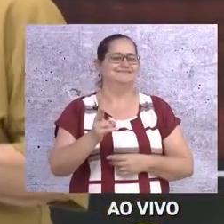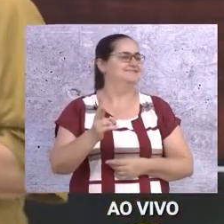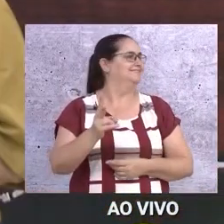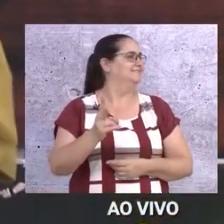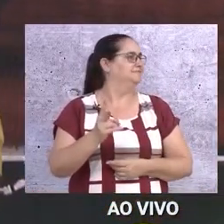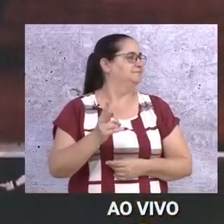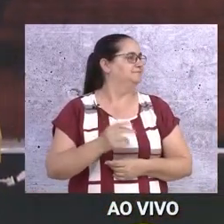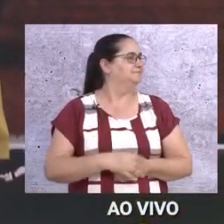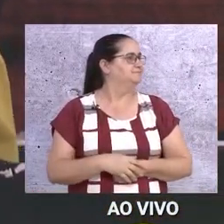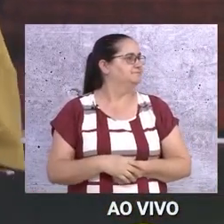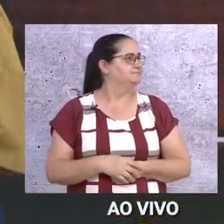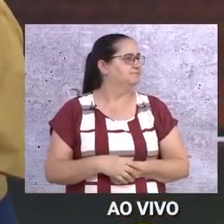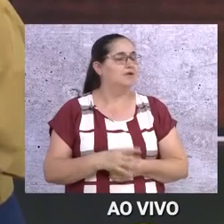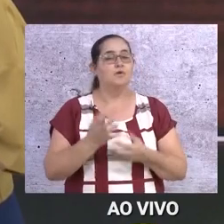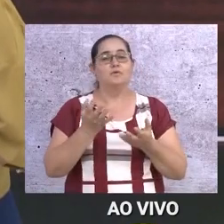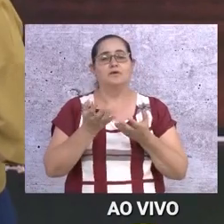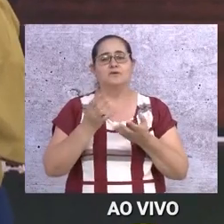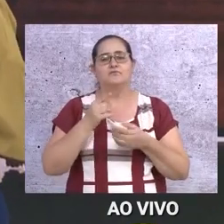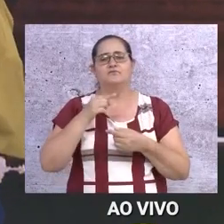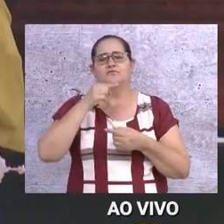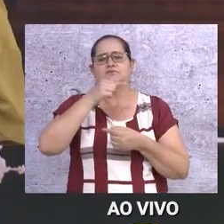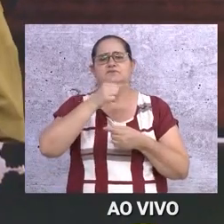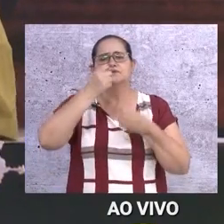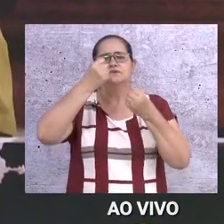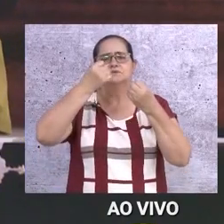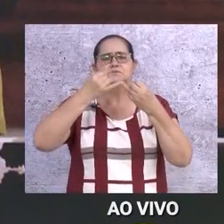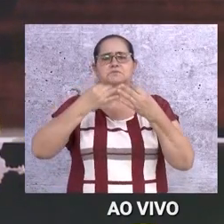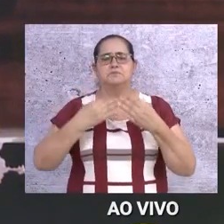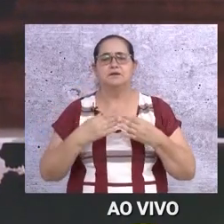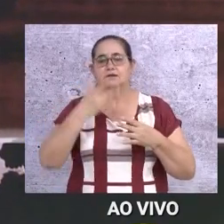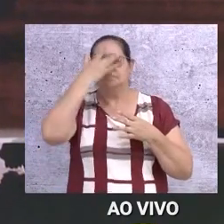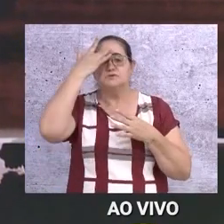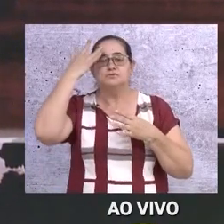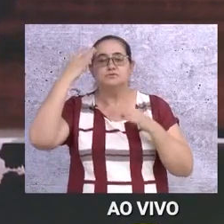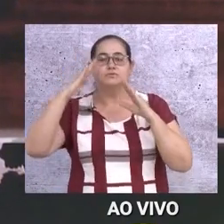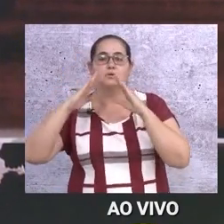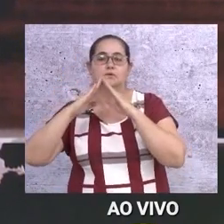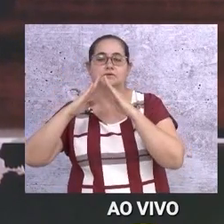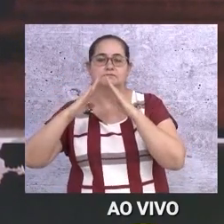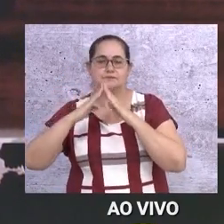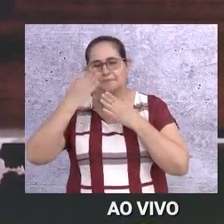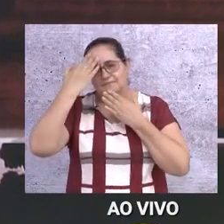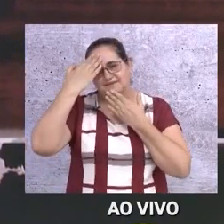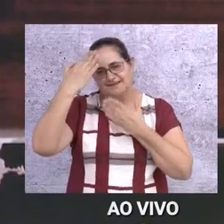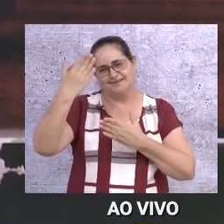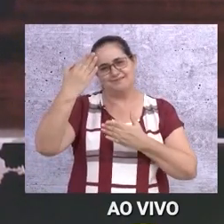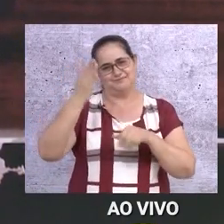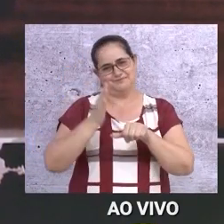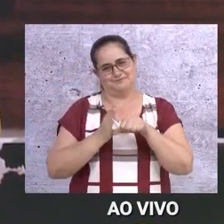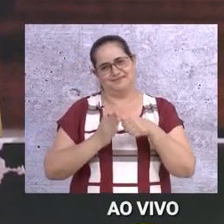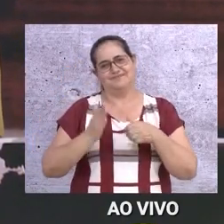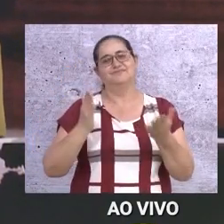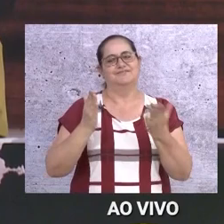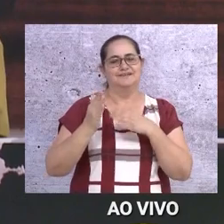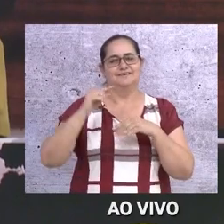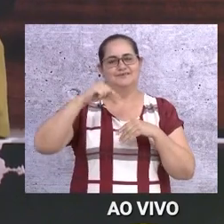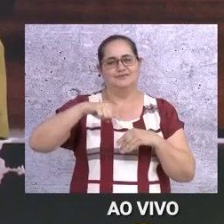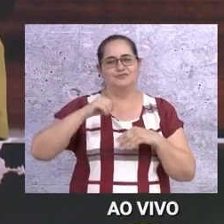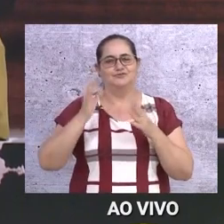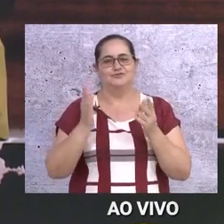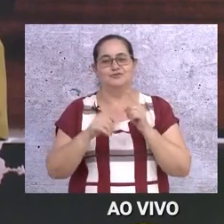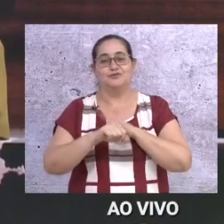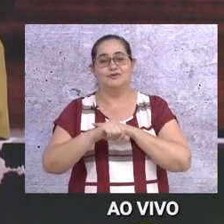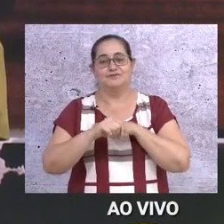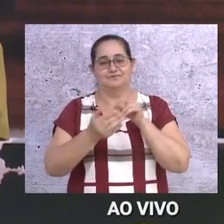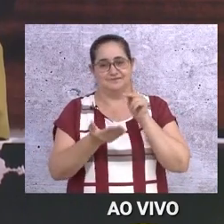secretária. Eu quero que você conta para o pessoal de casa. Primeiramente, obrigado por nos atender. Estava aqui no SBT, a Hora da